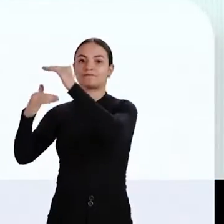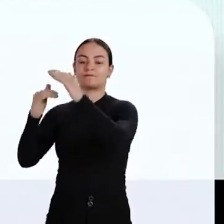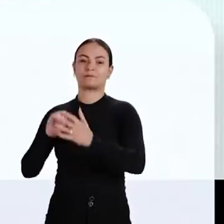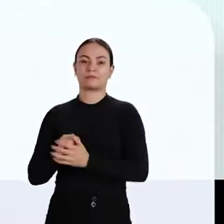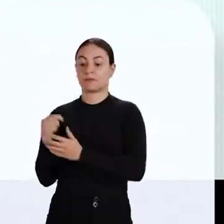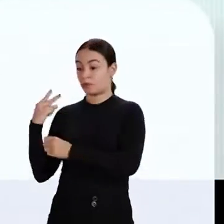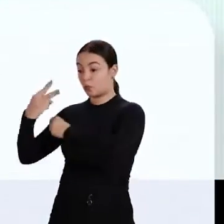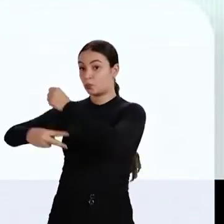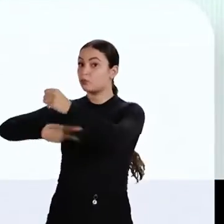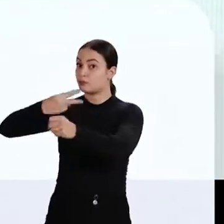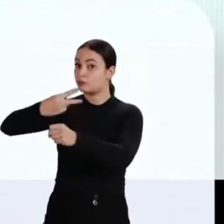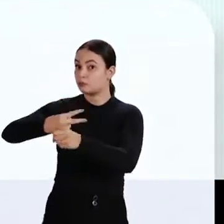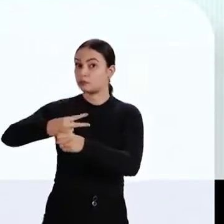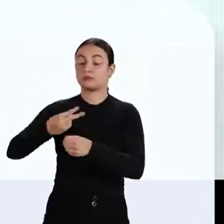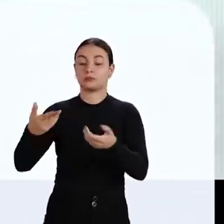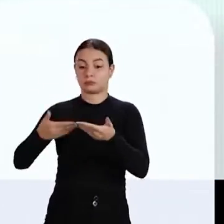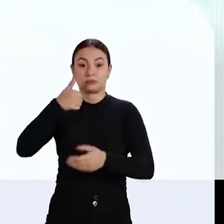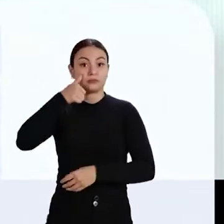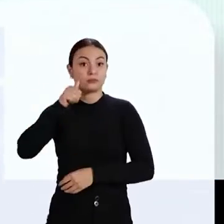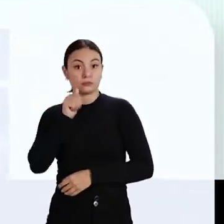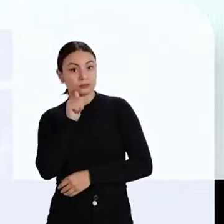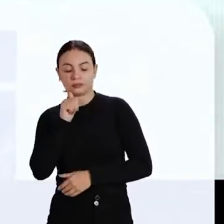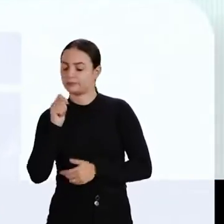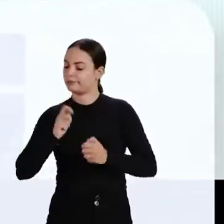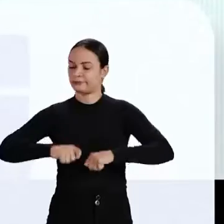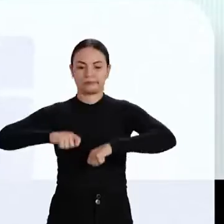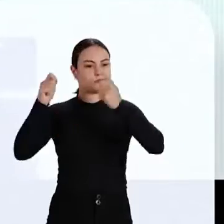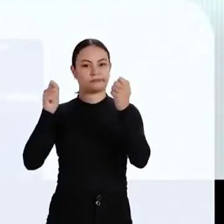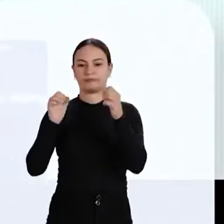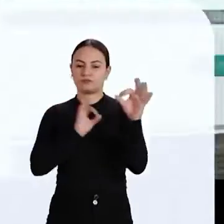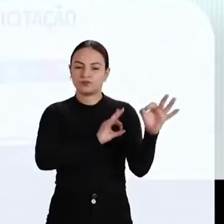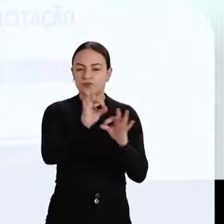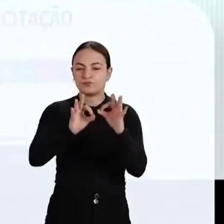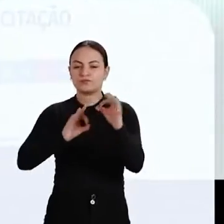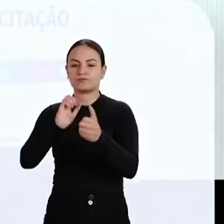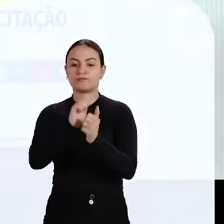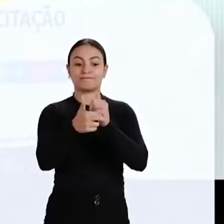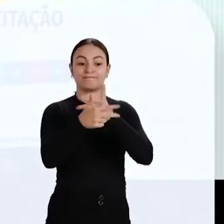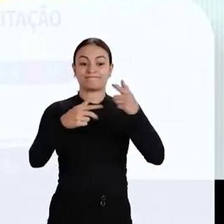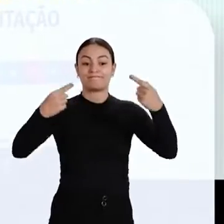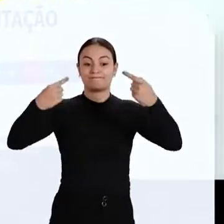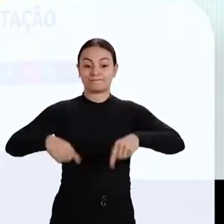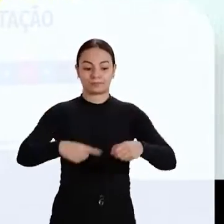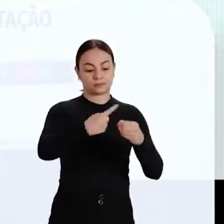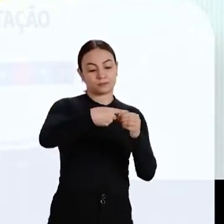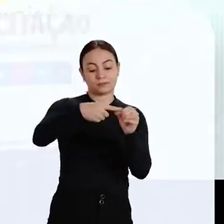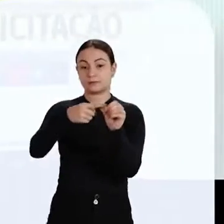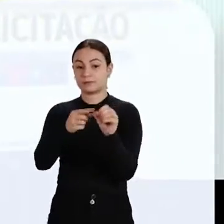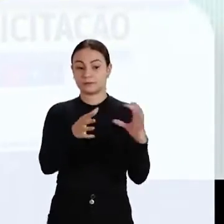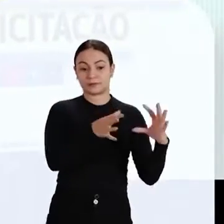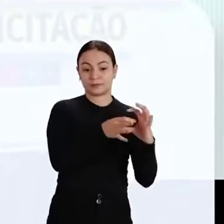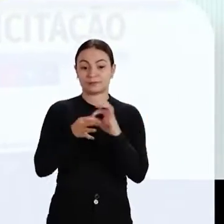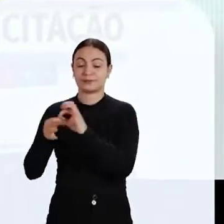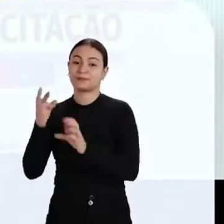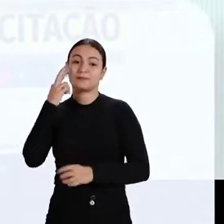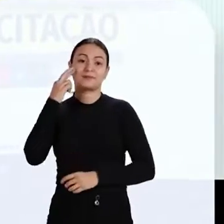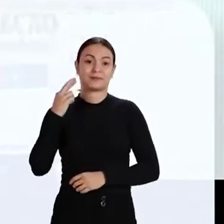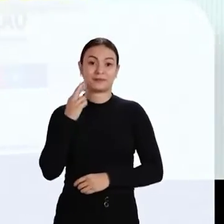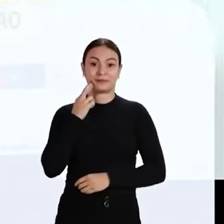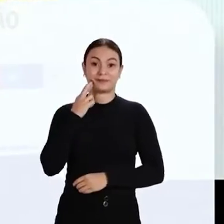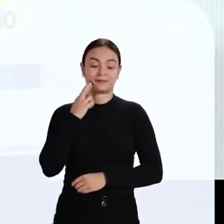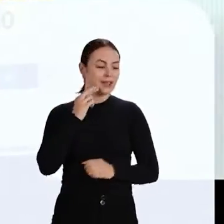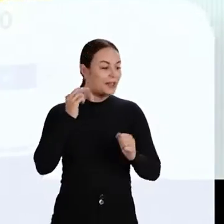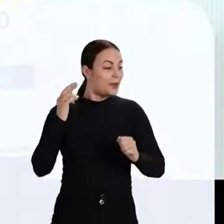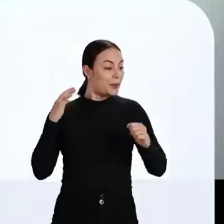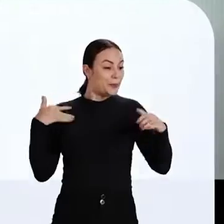segundo ano seguido, o atual governador não conseguiu organizar os Jogos Intermunicipais de Rondônia, um evento tradicional e que atrai